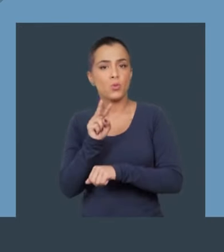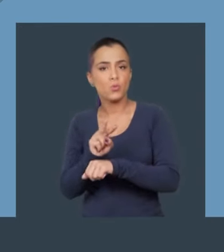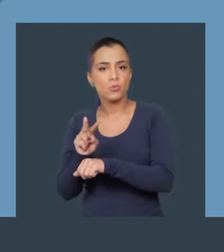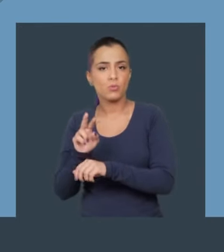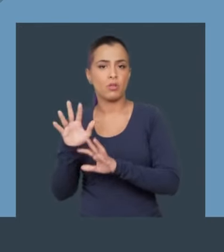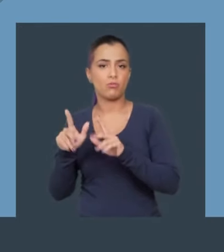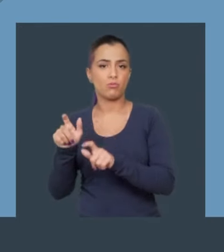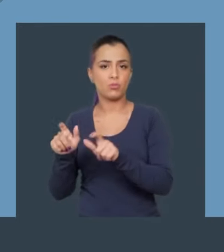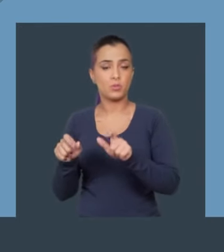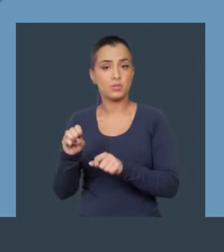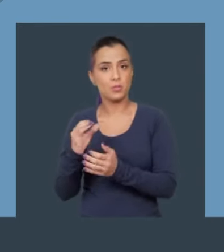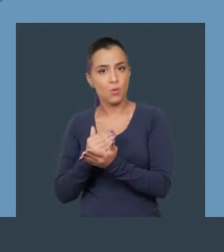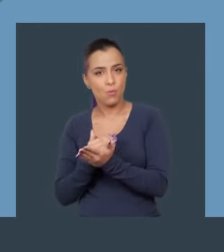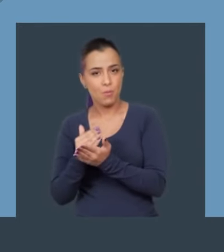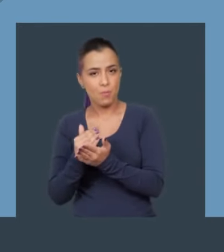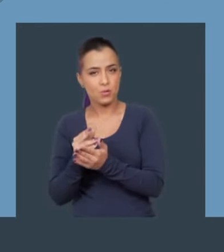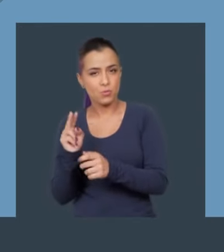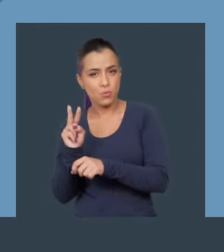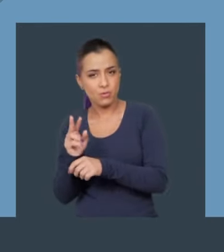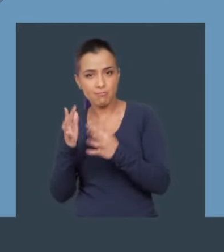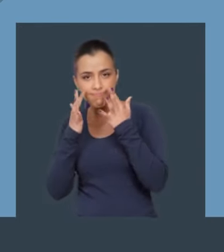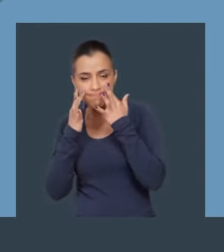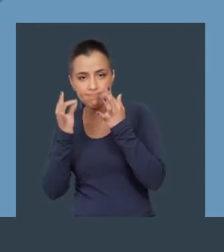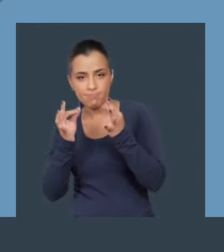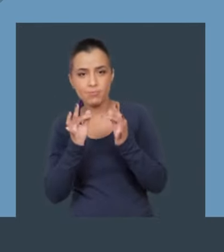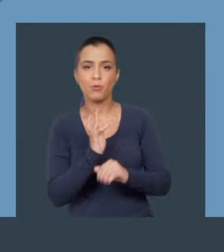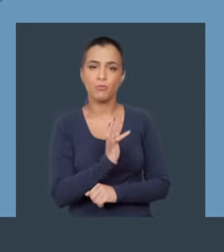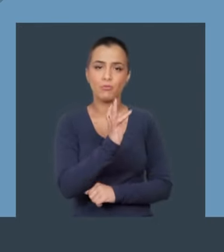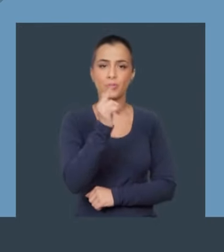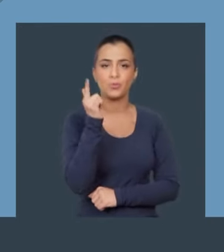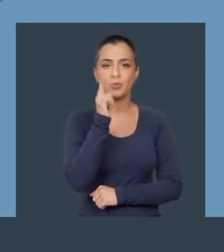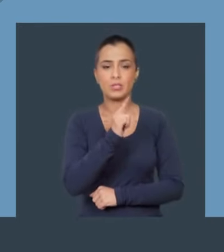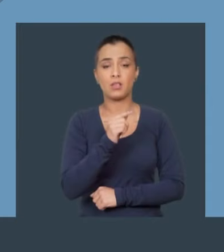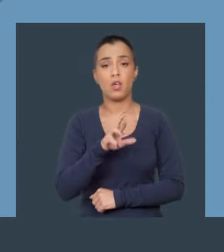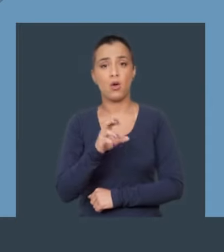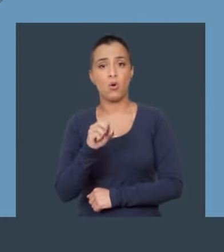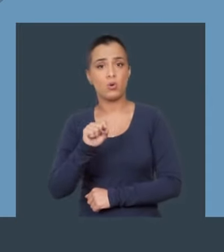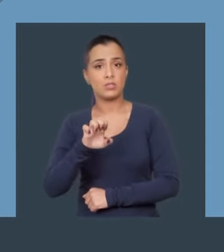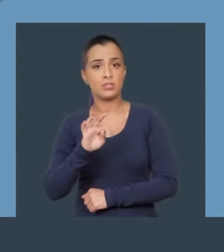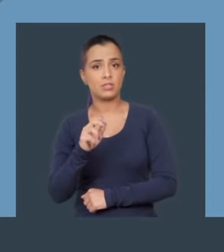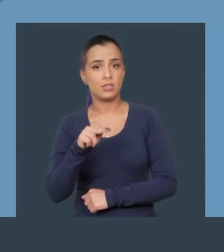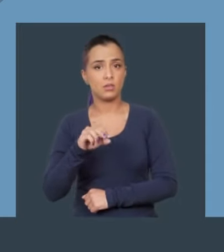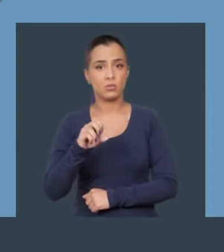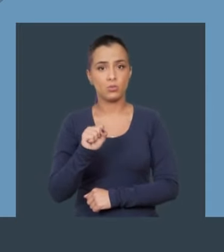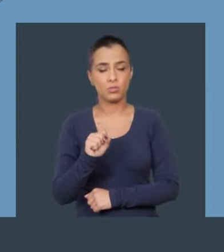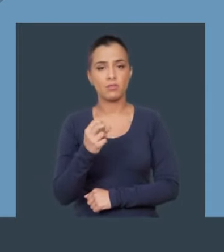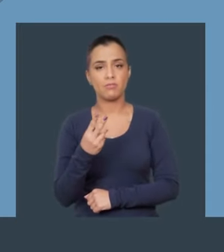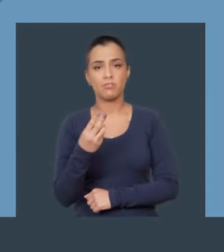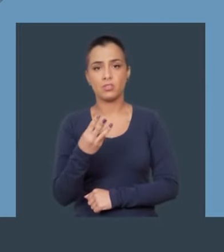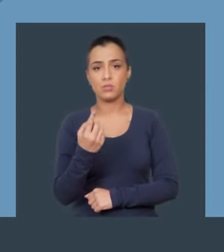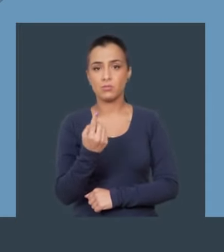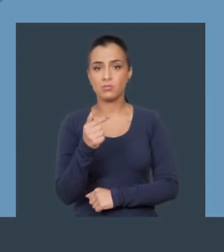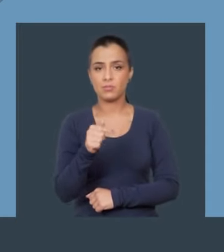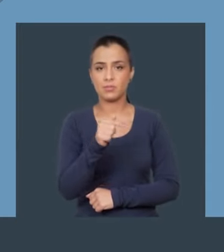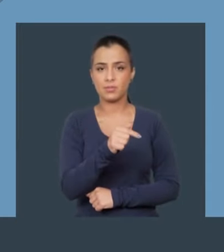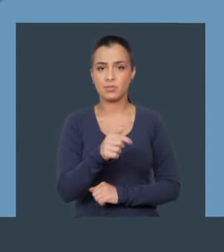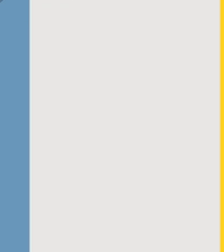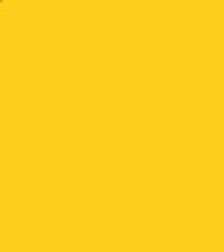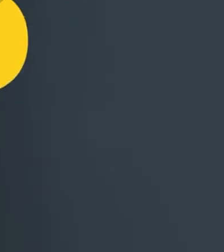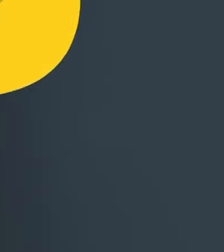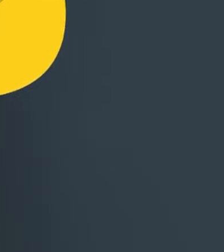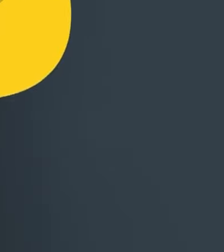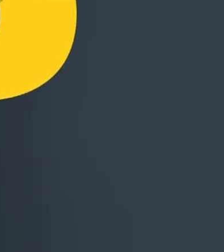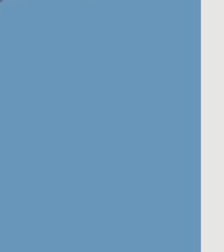preparada para cuidar de todos. Se a gente cuidar do nosso começo, garantimos o futuro. Sou Rose Santos, 23, 1, 7,